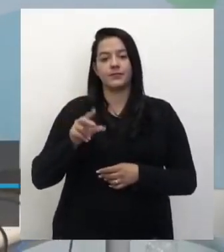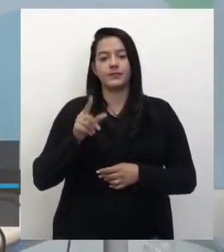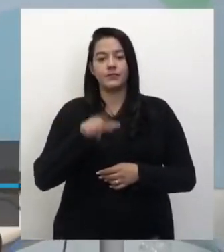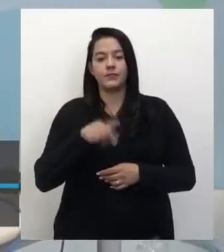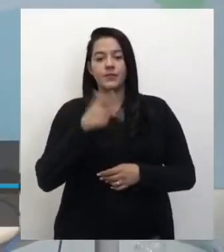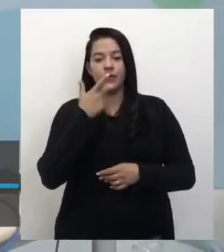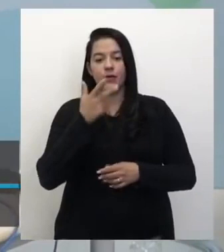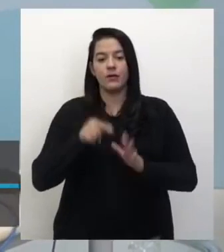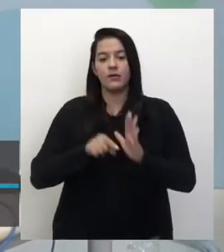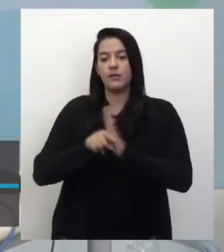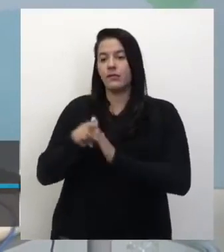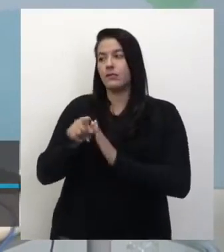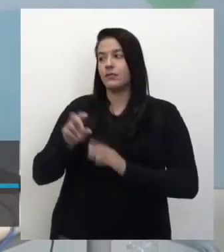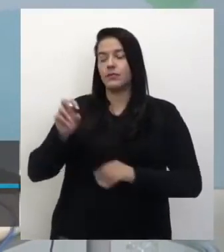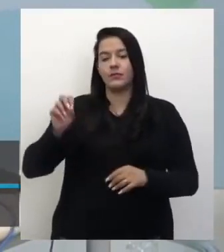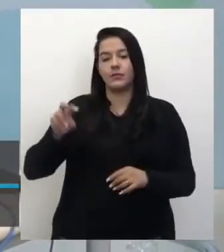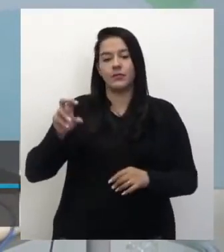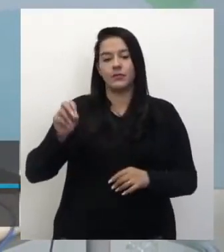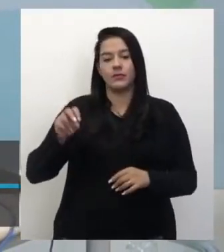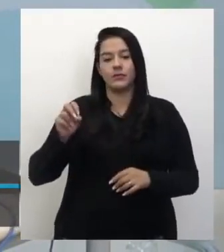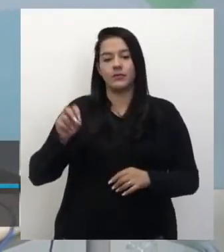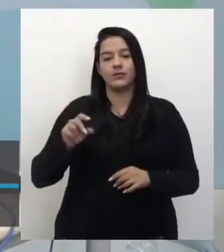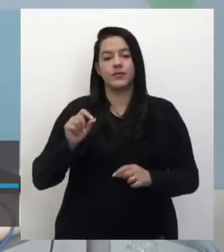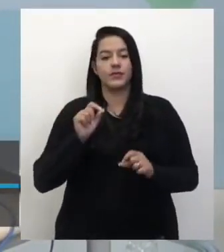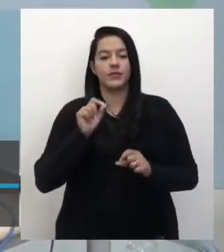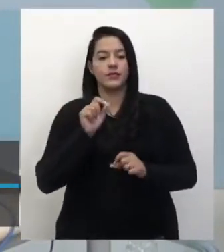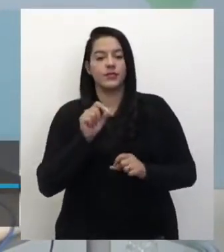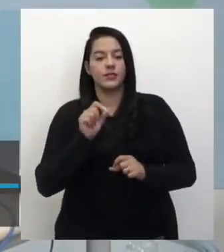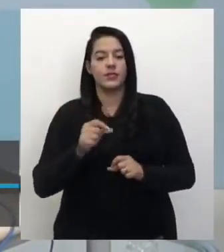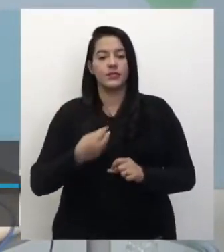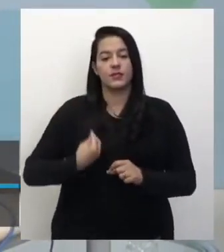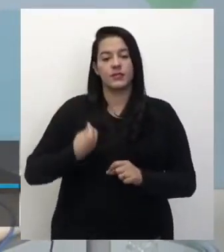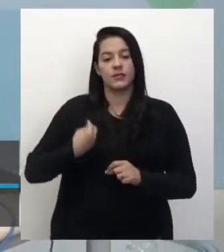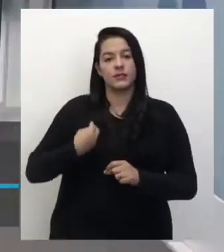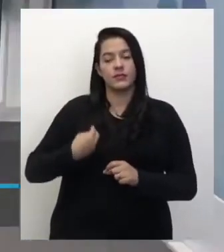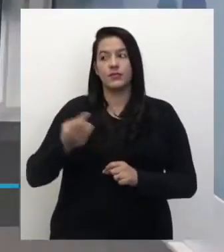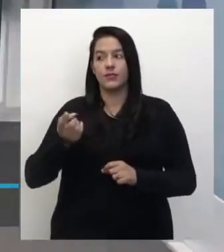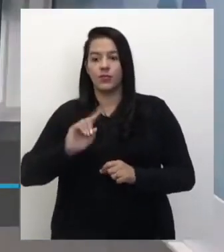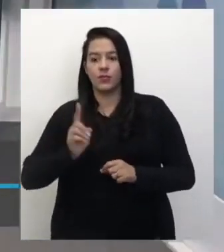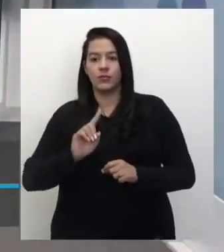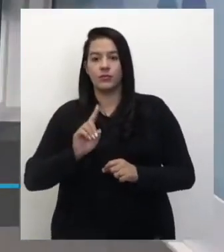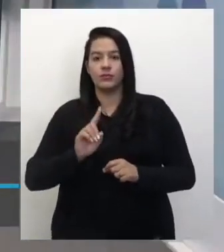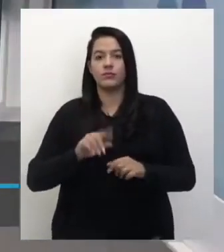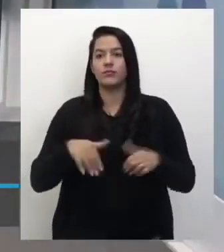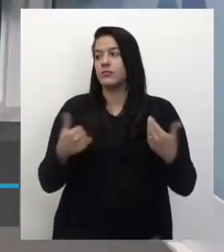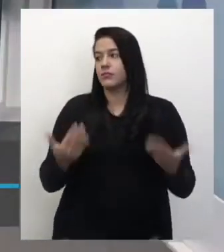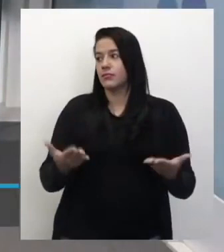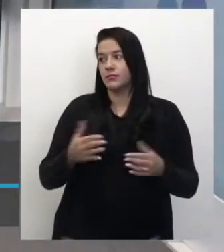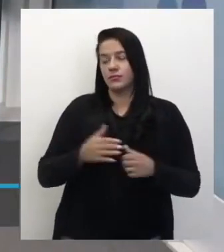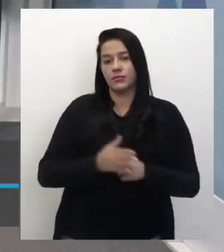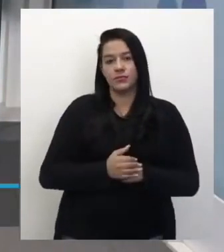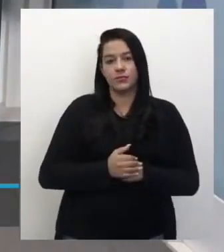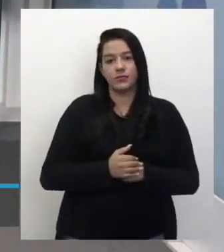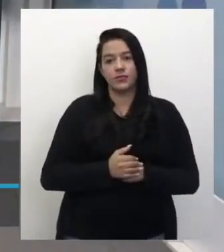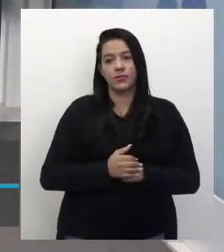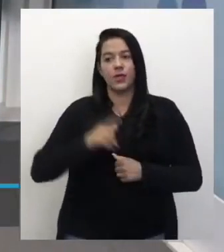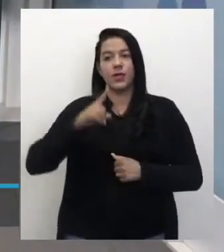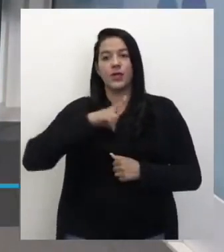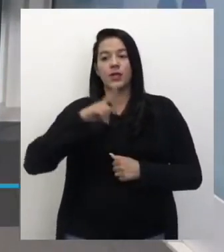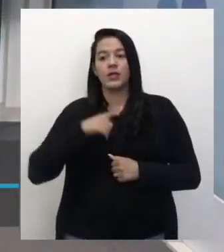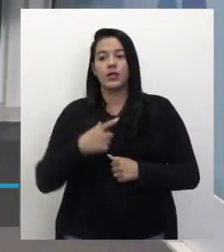Aí, o pessoal tá perguntando aqui que vírus é, se é ser vivo ou não. Ah, então. Então, é assim. Tem duas